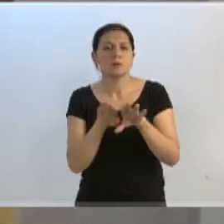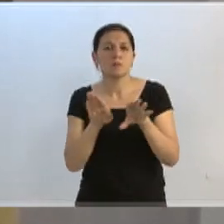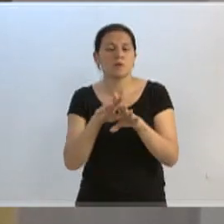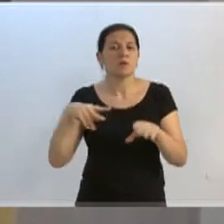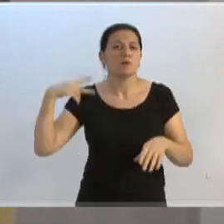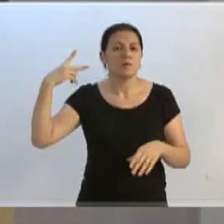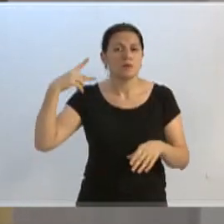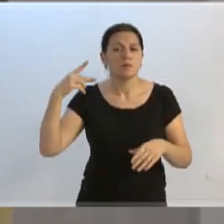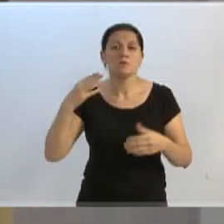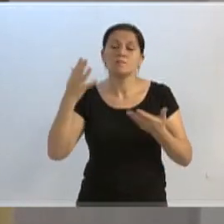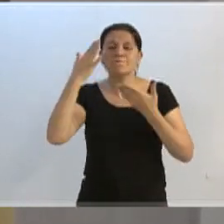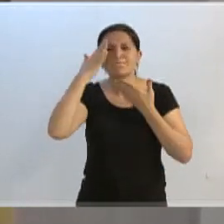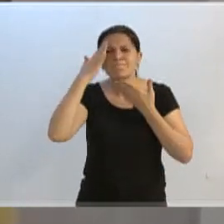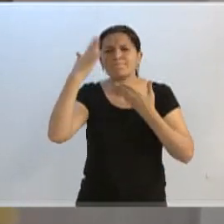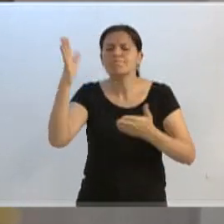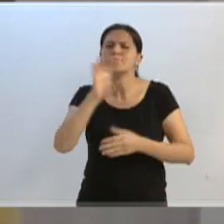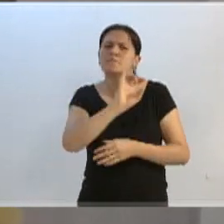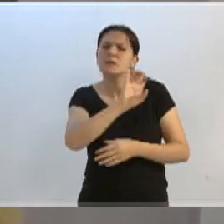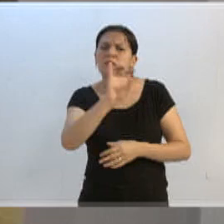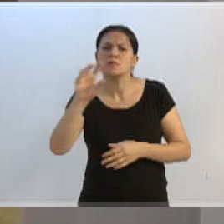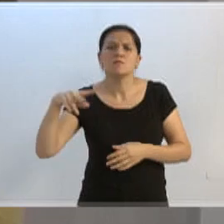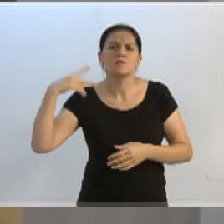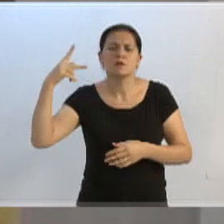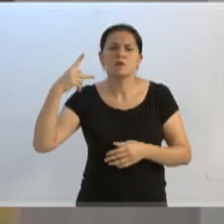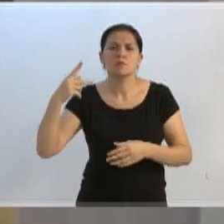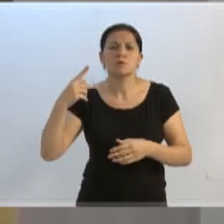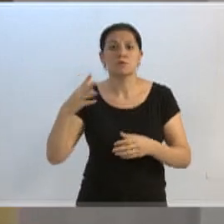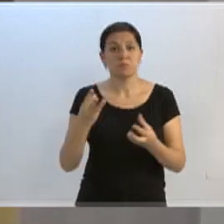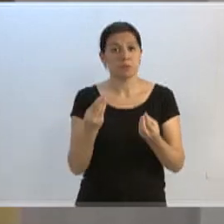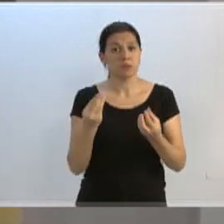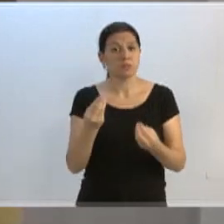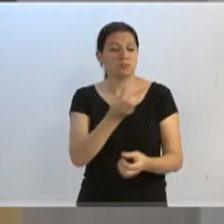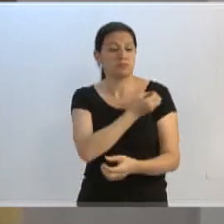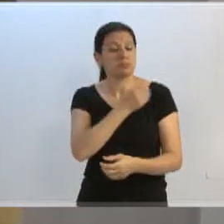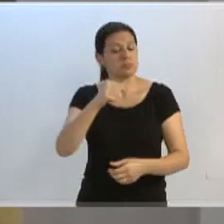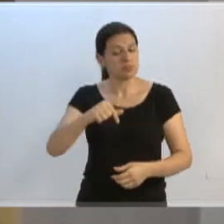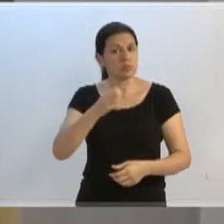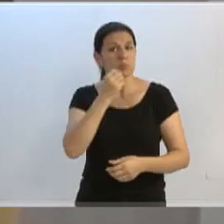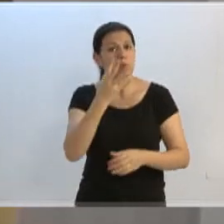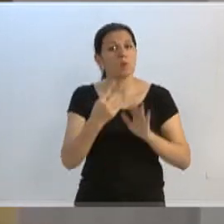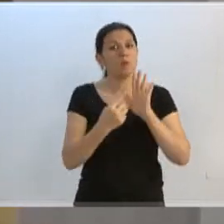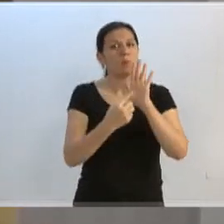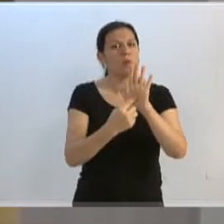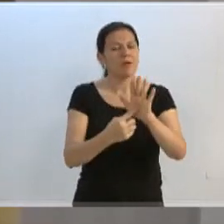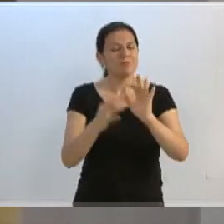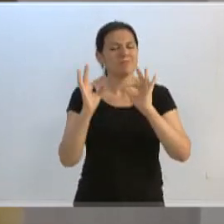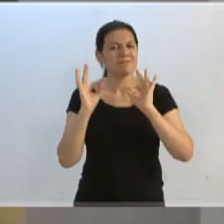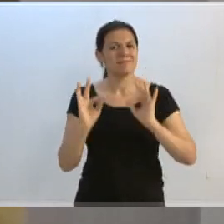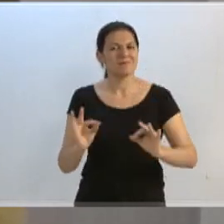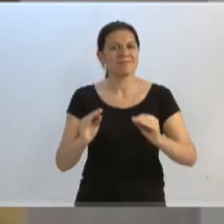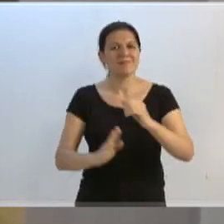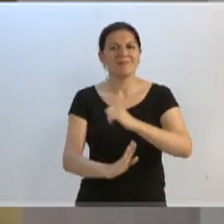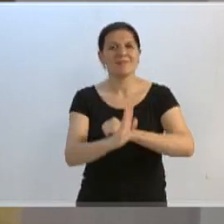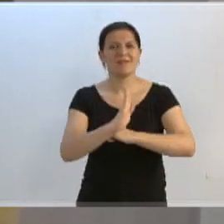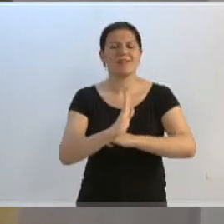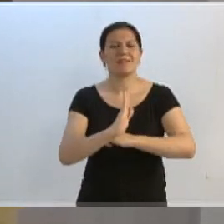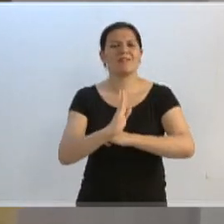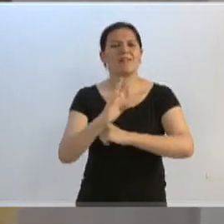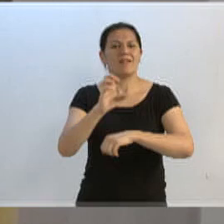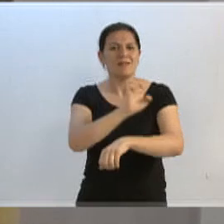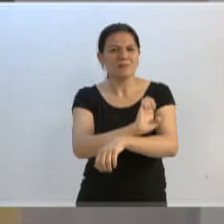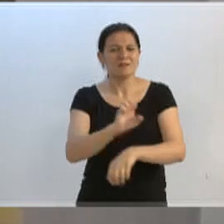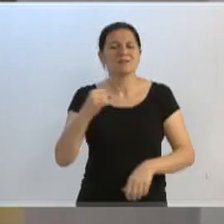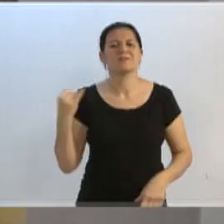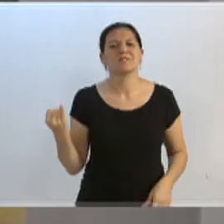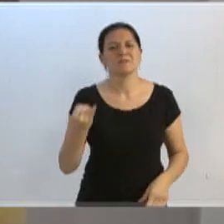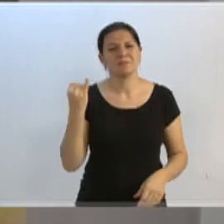aqui estavam, aliás, quero agradecer todos os vereadores que aqui estiveram. Tinha um bom número de vereadores, isso demonstra, realmente, de fato, o vereador Zeca, que a educação é importante aqui para